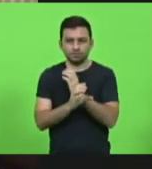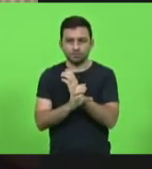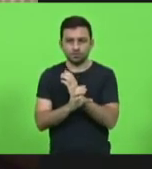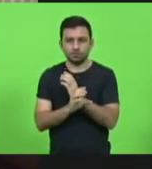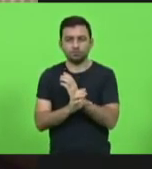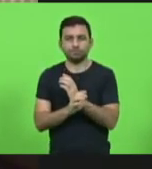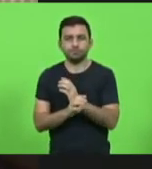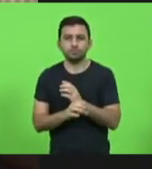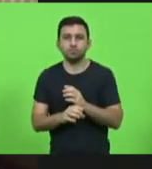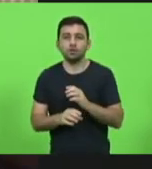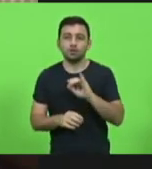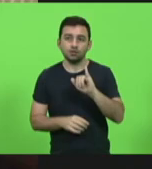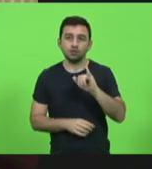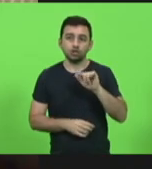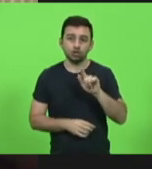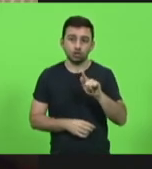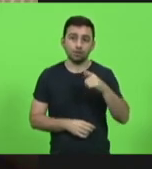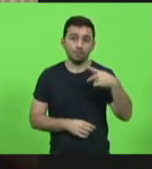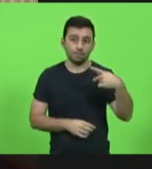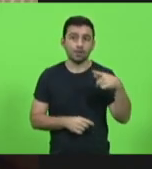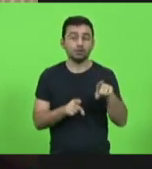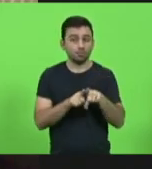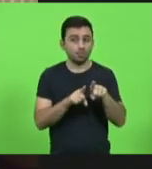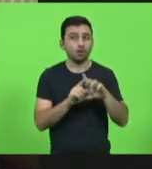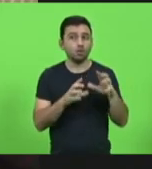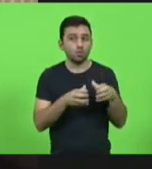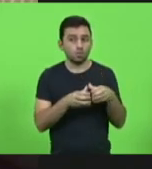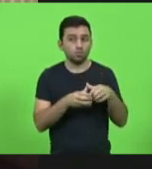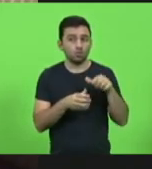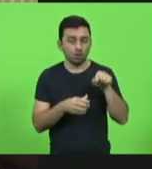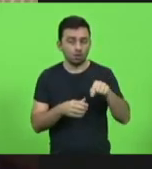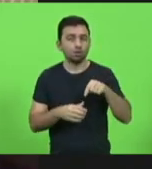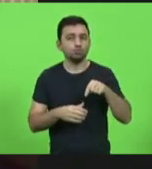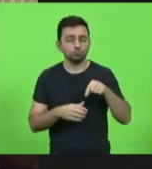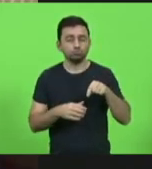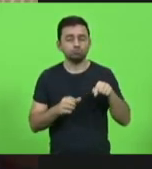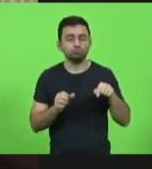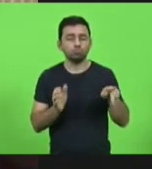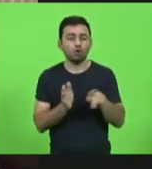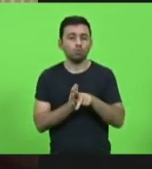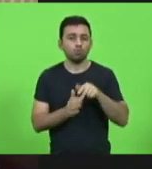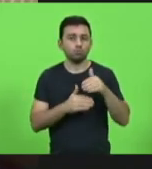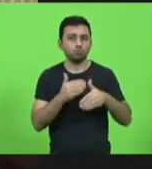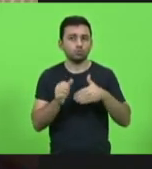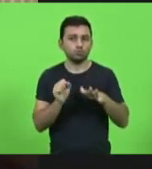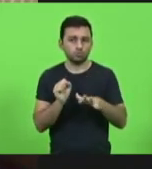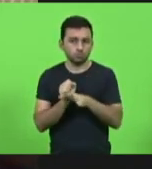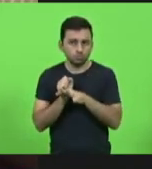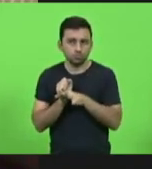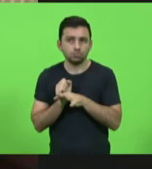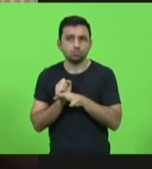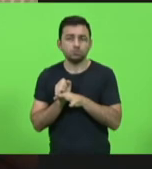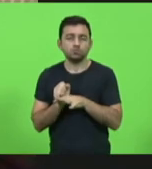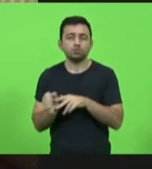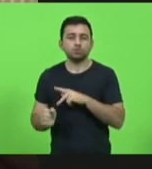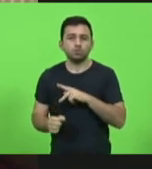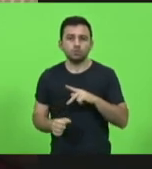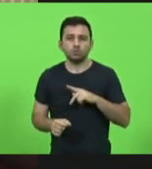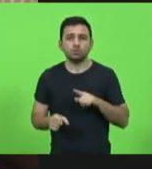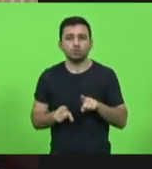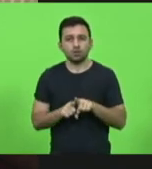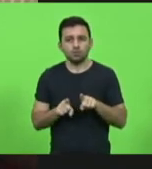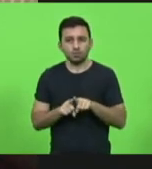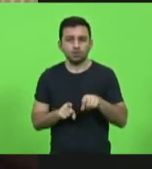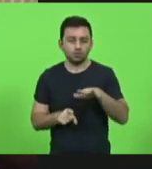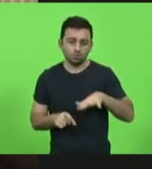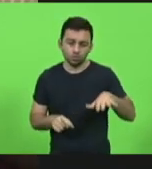para o IGP, que é importante no processo da segurança pública, até os agentes da Secretaria